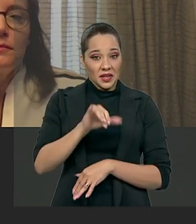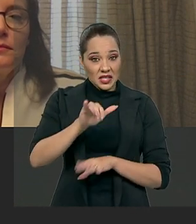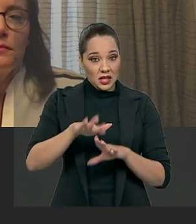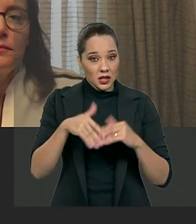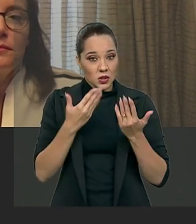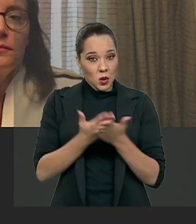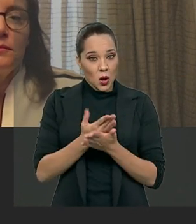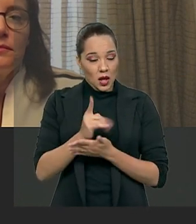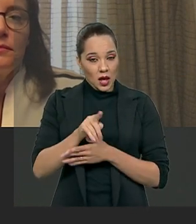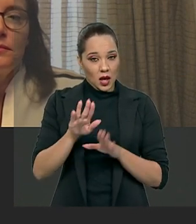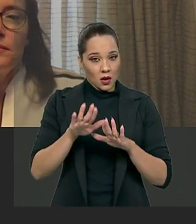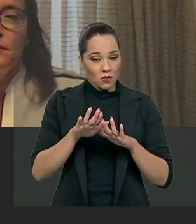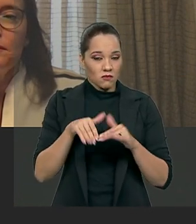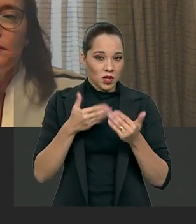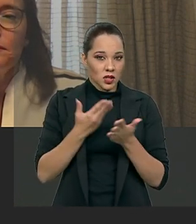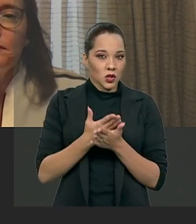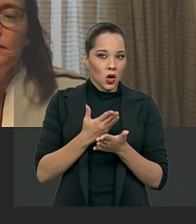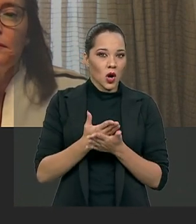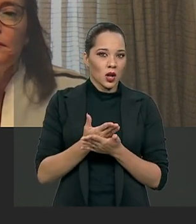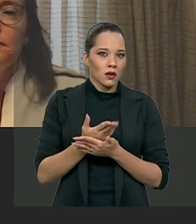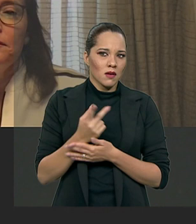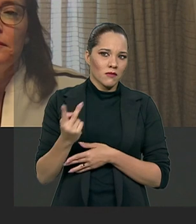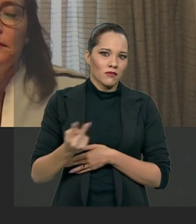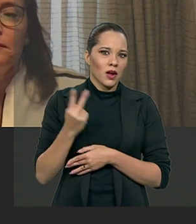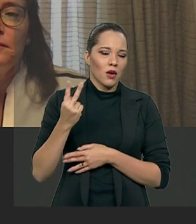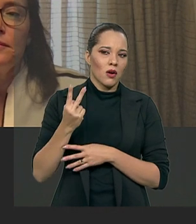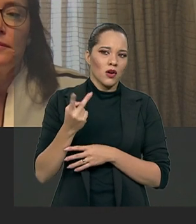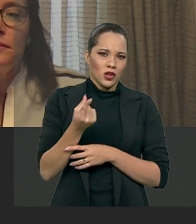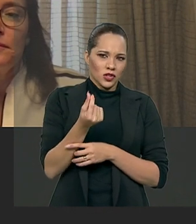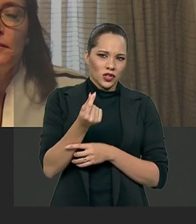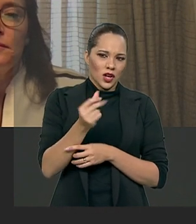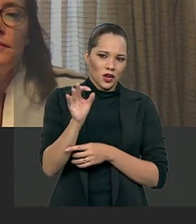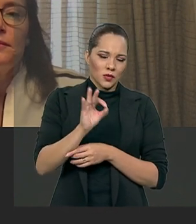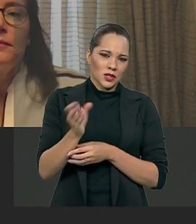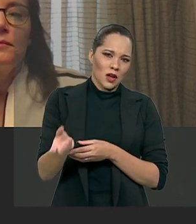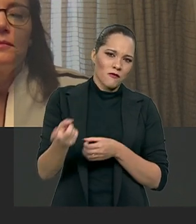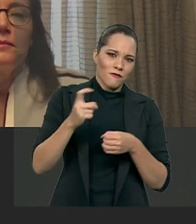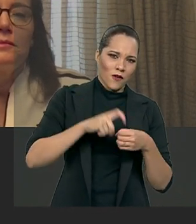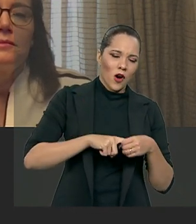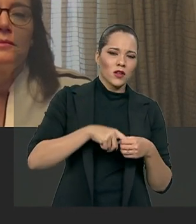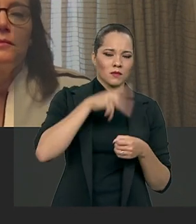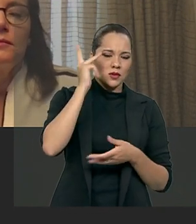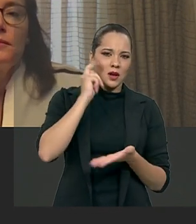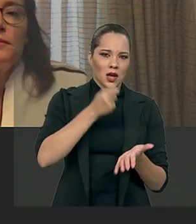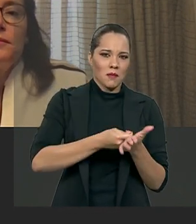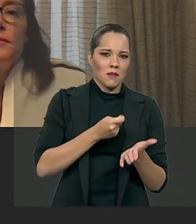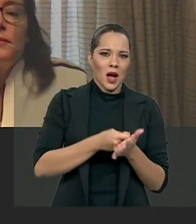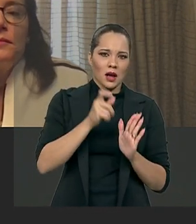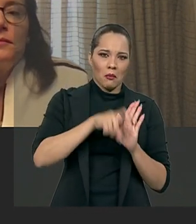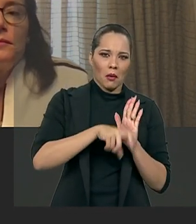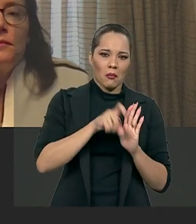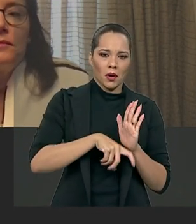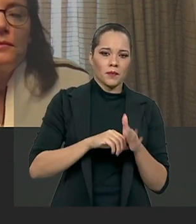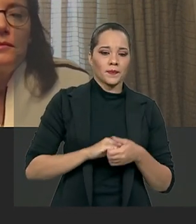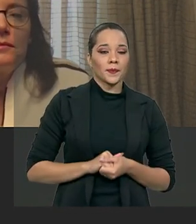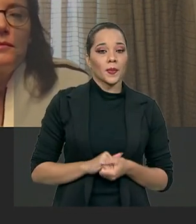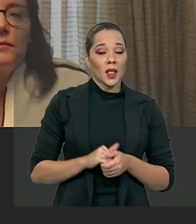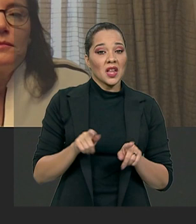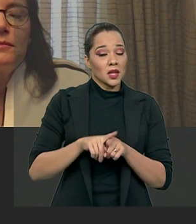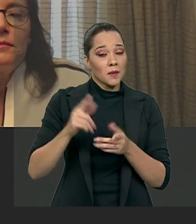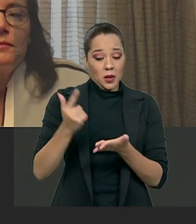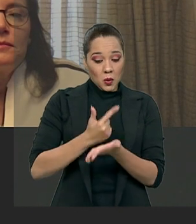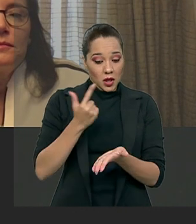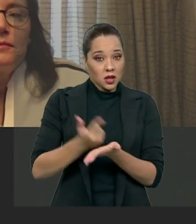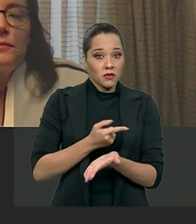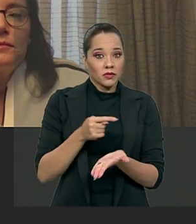é uma escola até um certo preço, devolve o IVA para quem está sendo tributado. Até nos livros,